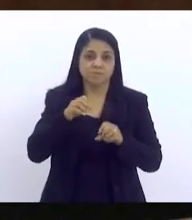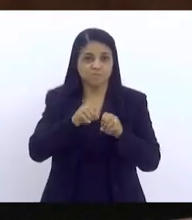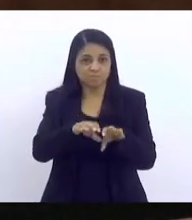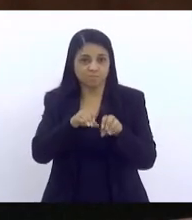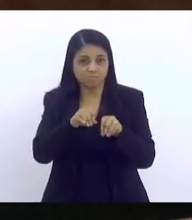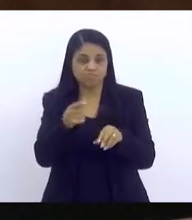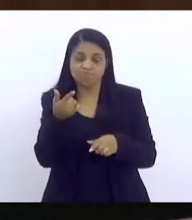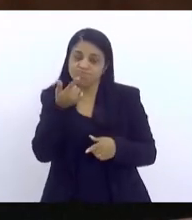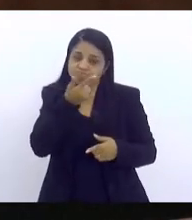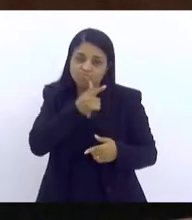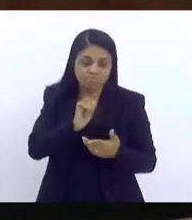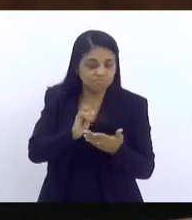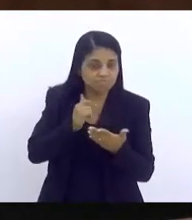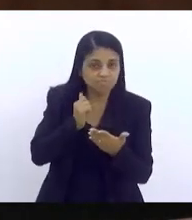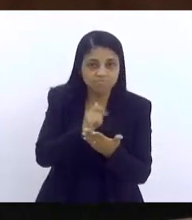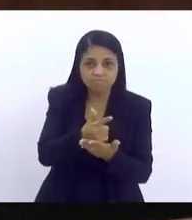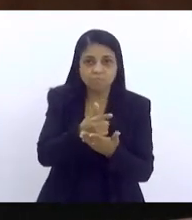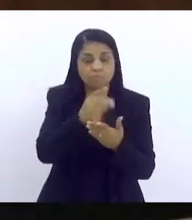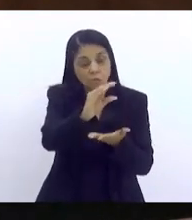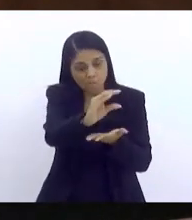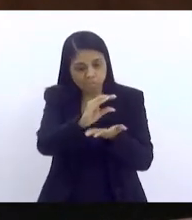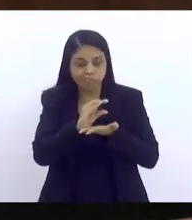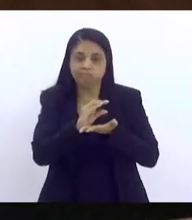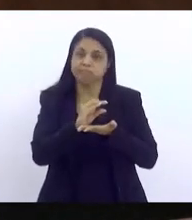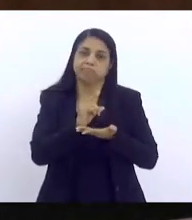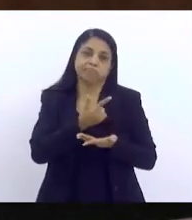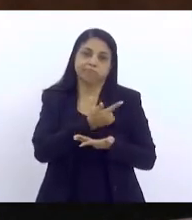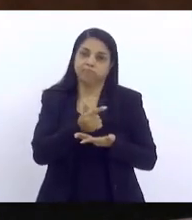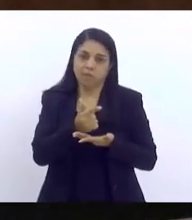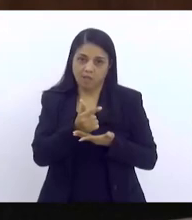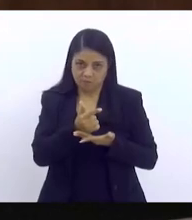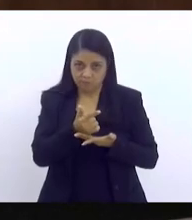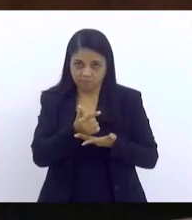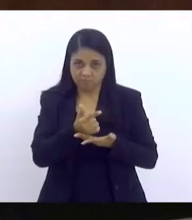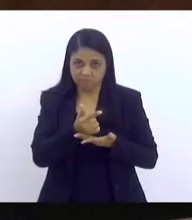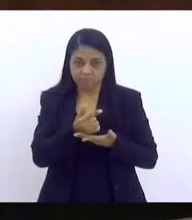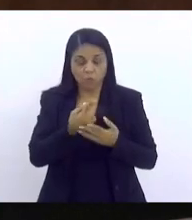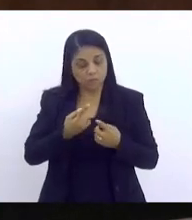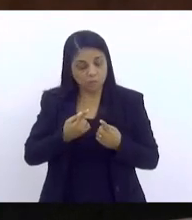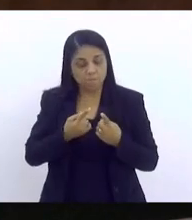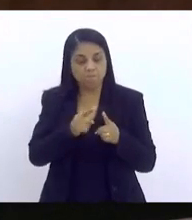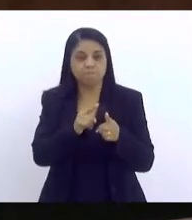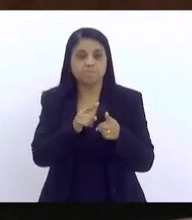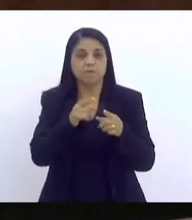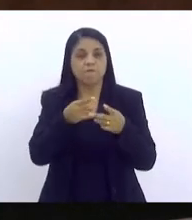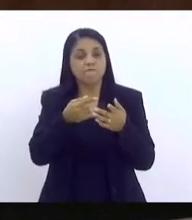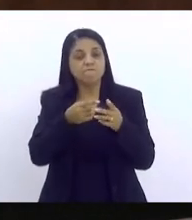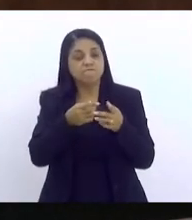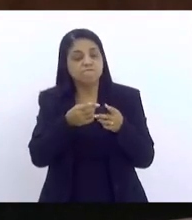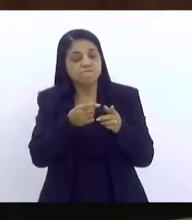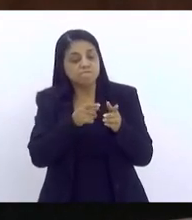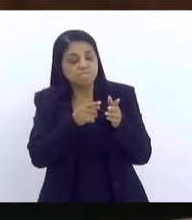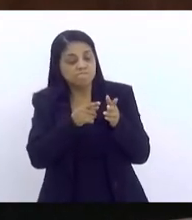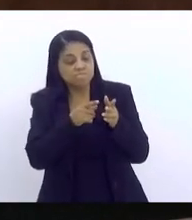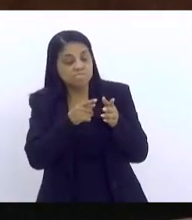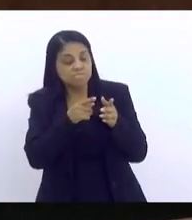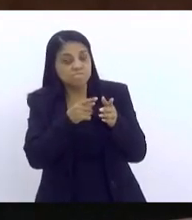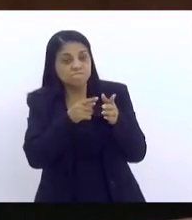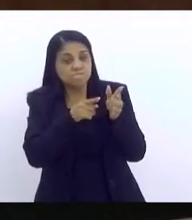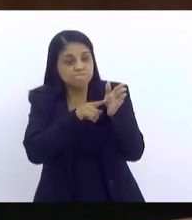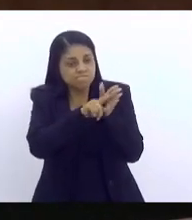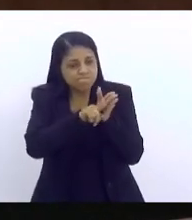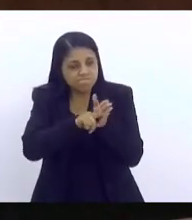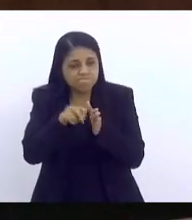consegue comprar porque o recurso não chega como deveria. E aí, essa provocação é de fiscalização mesmo, de provocar